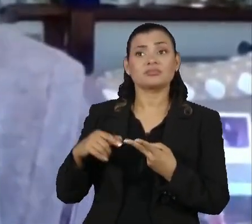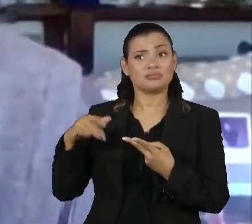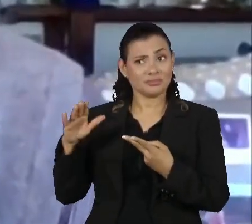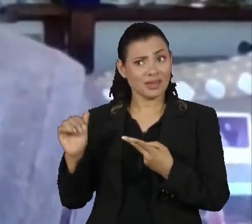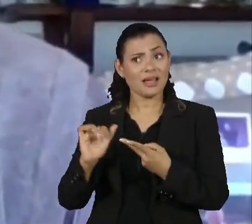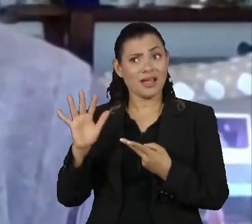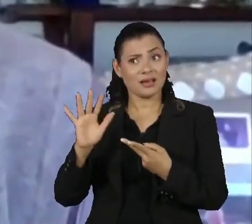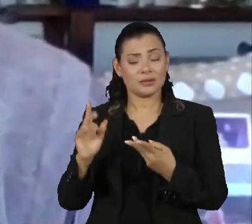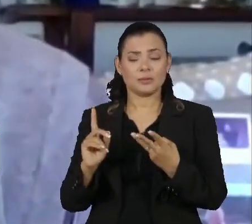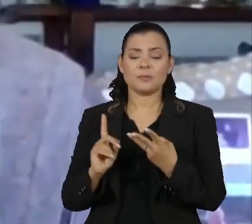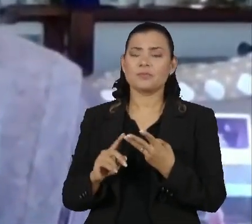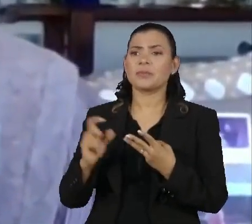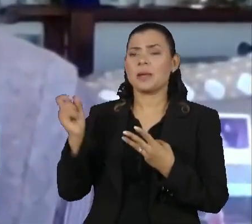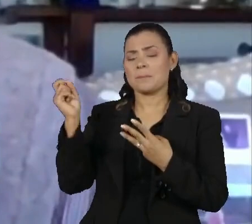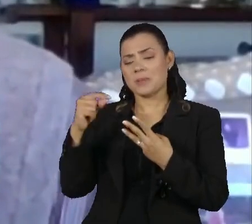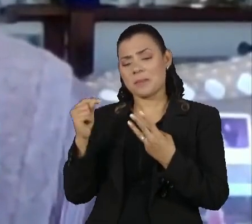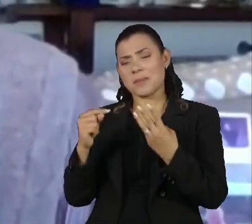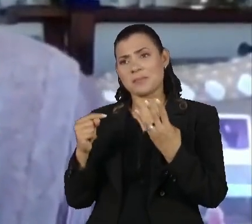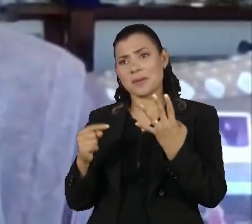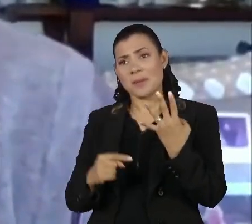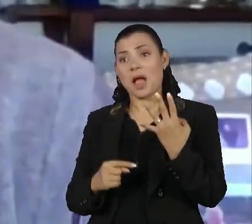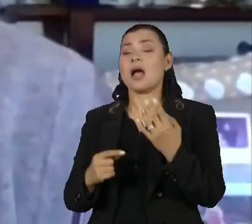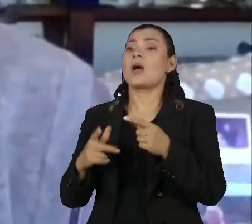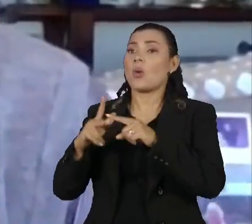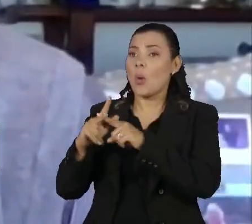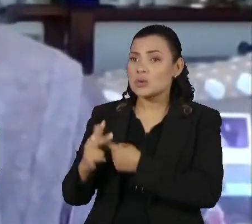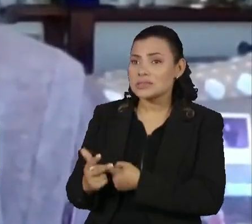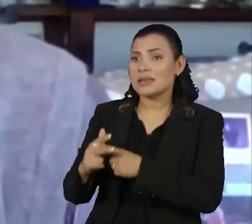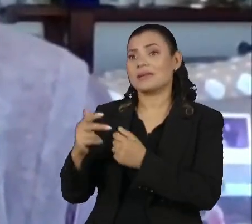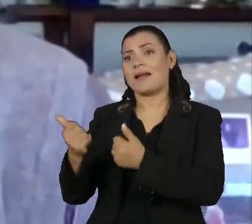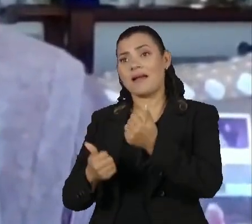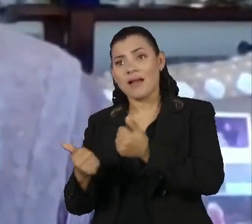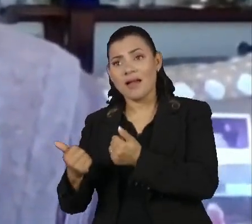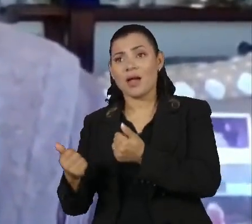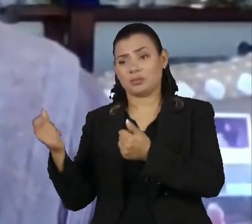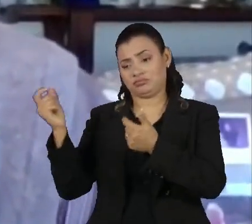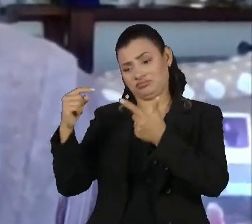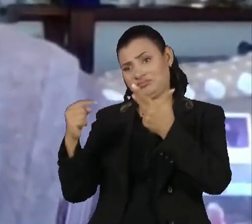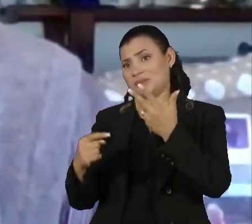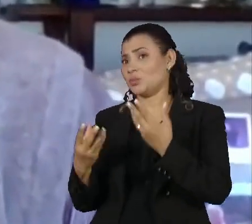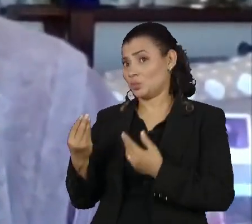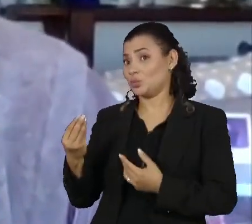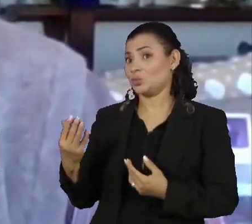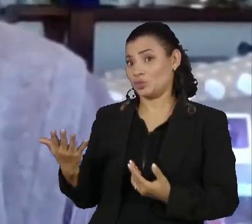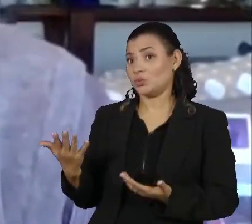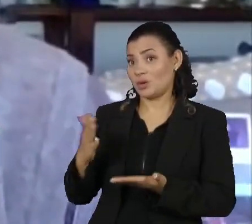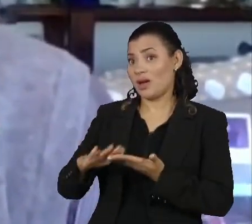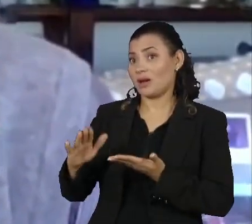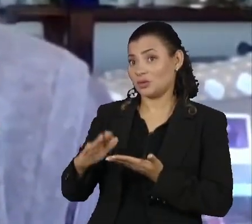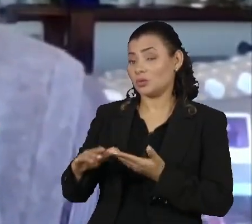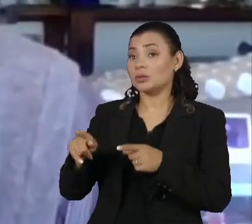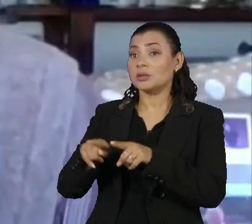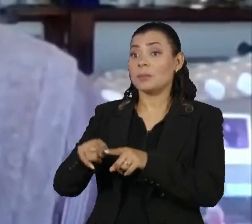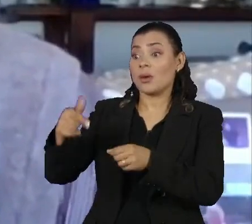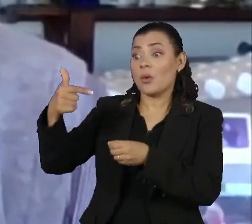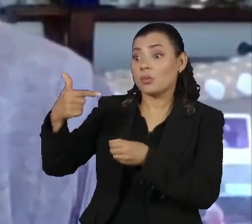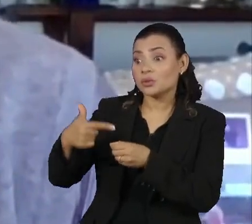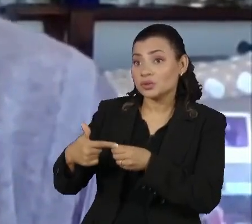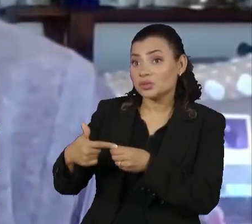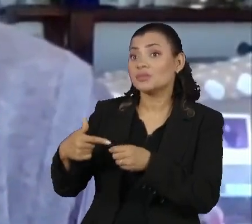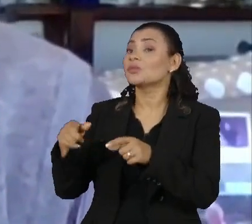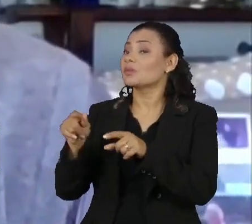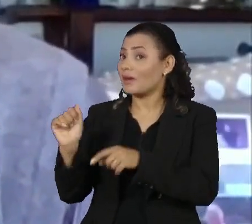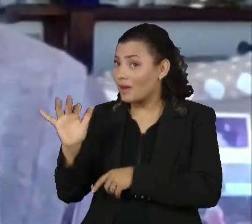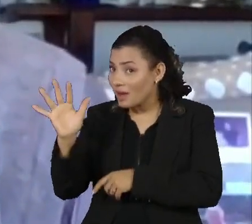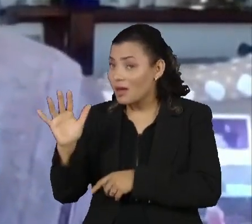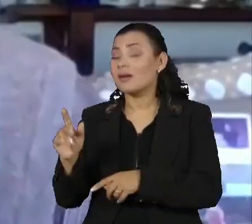caros, costumam ser mais caros pelo risco maior que corre. Enfim, os combustíveis que são consumidas, as